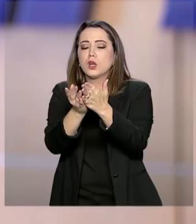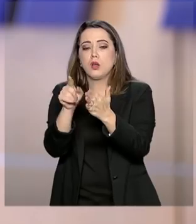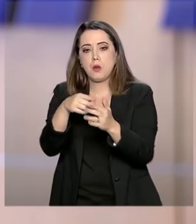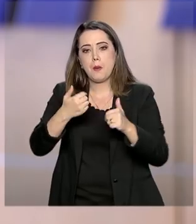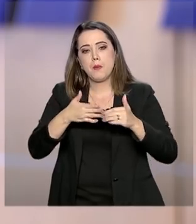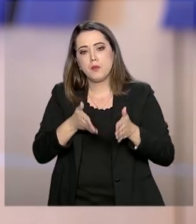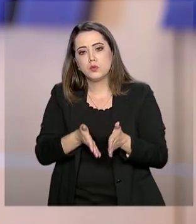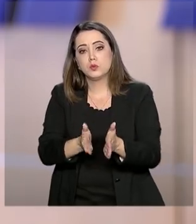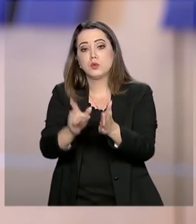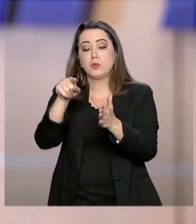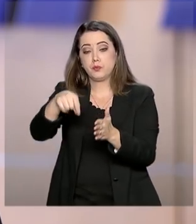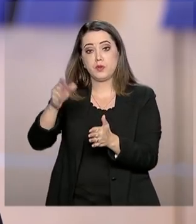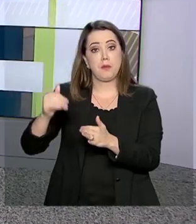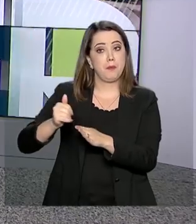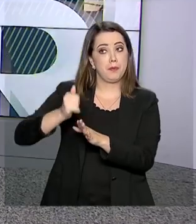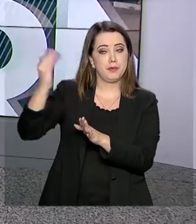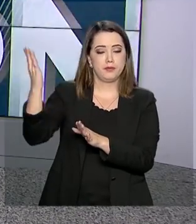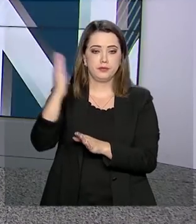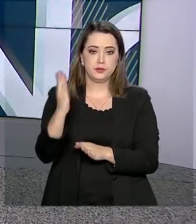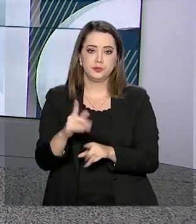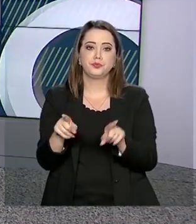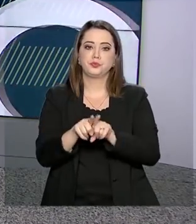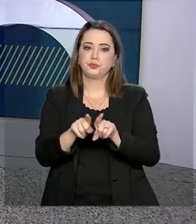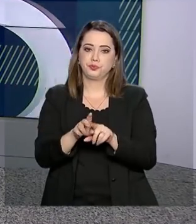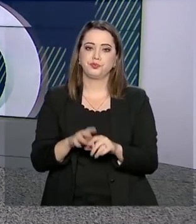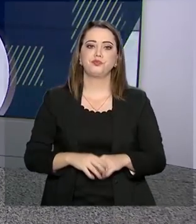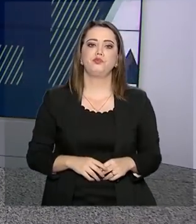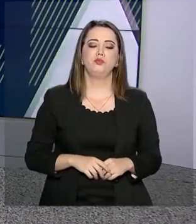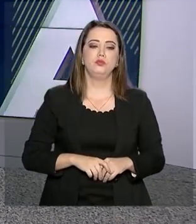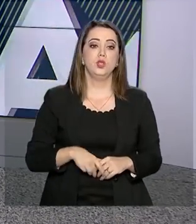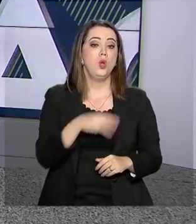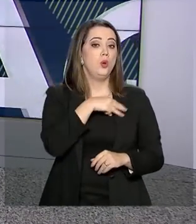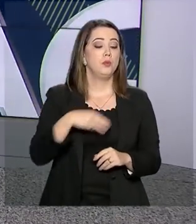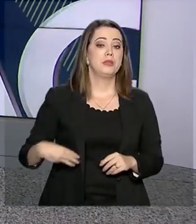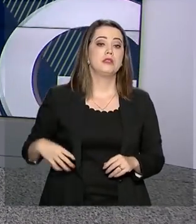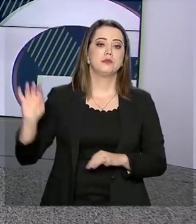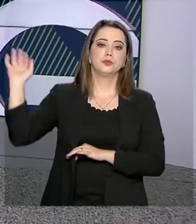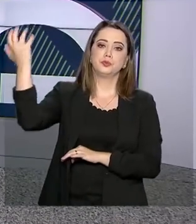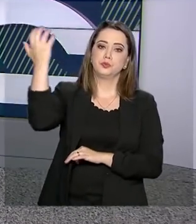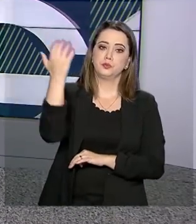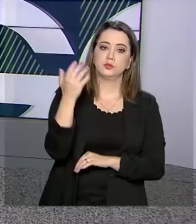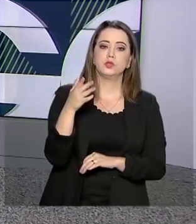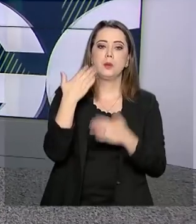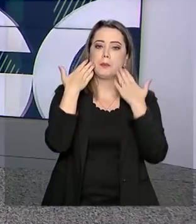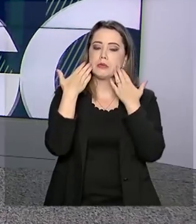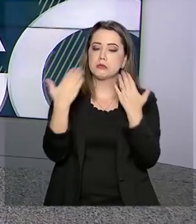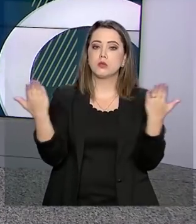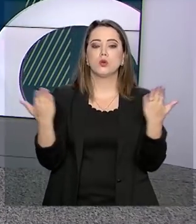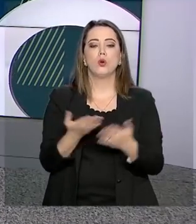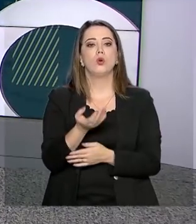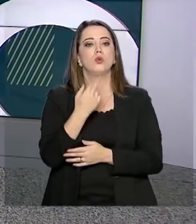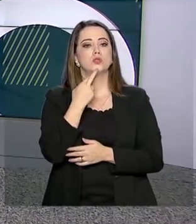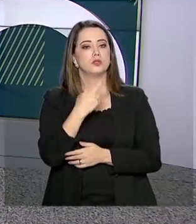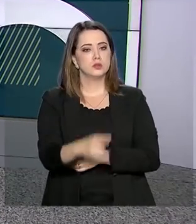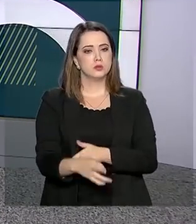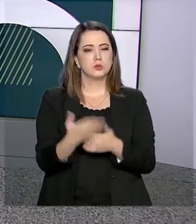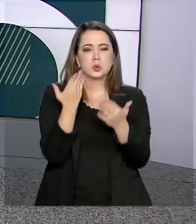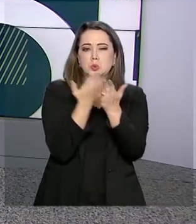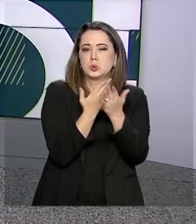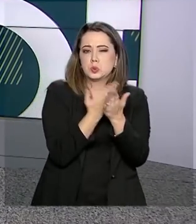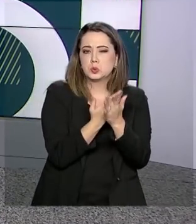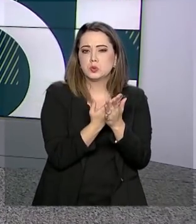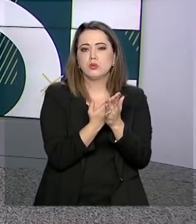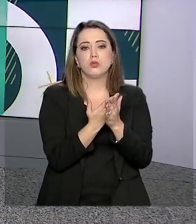país como para fora do país em particular. O ministro do Meio Ambiente, Ricardo Salles, apresentou hoje os resultados da